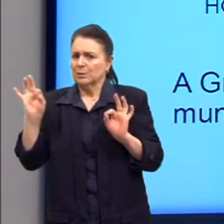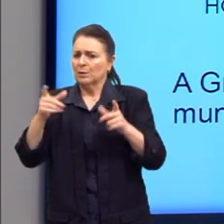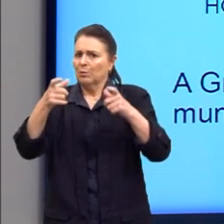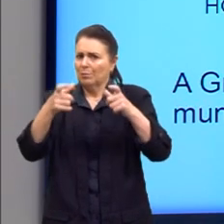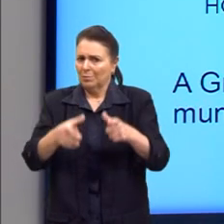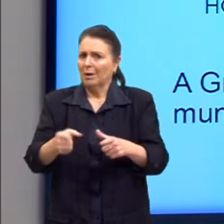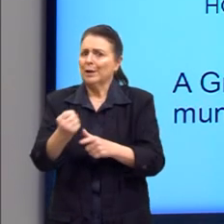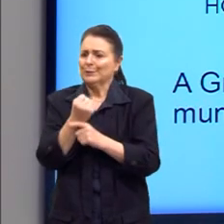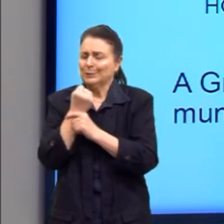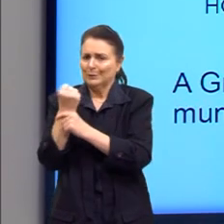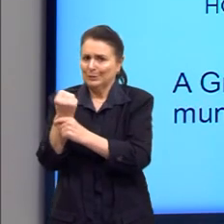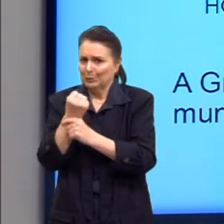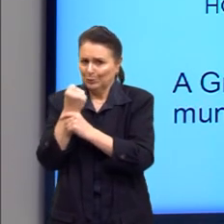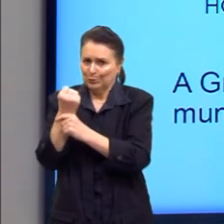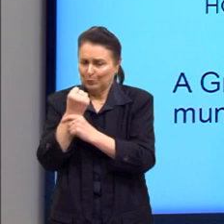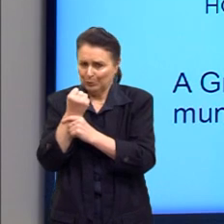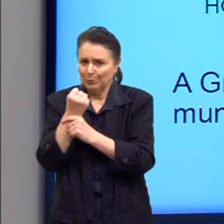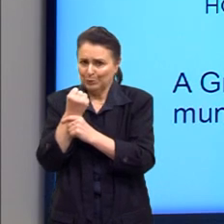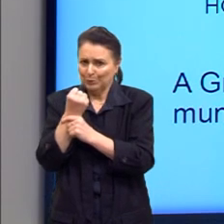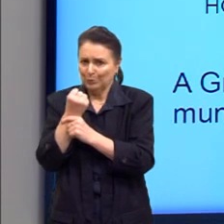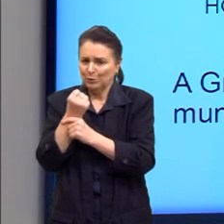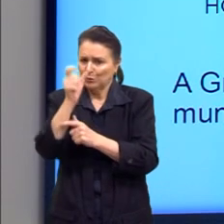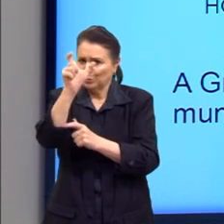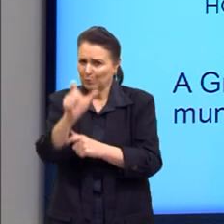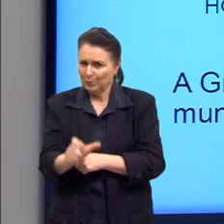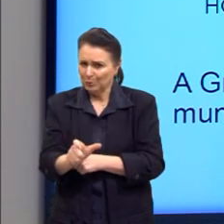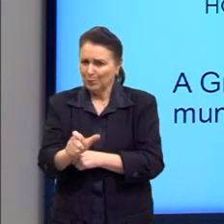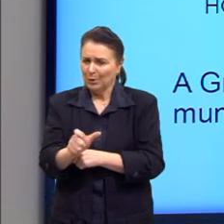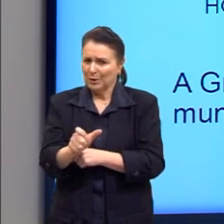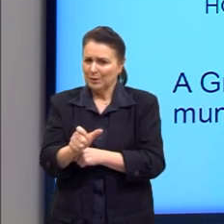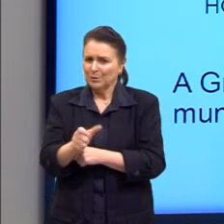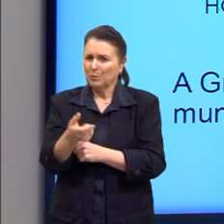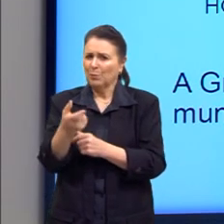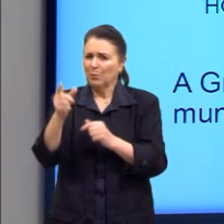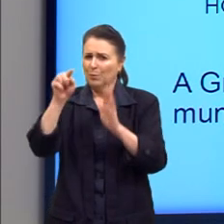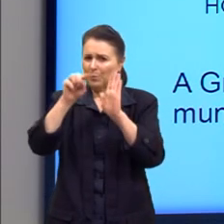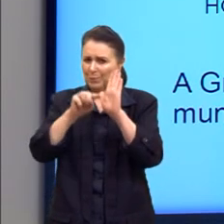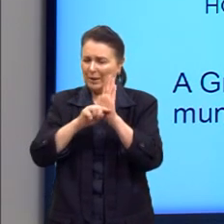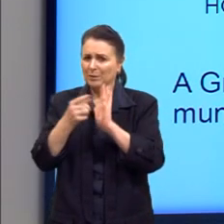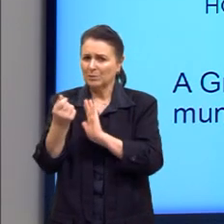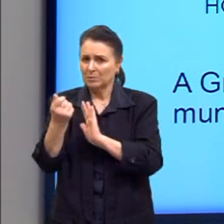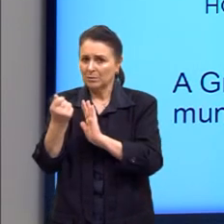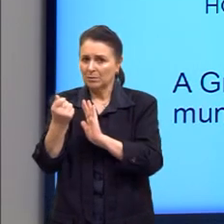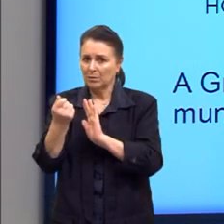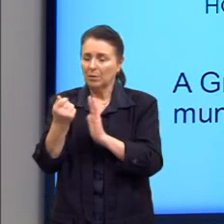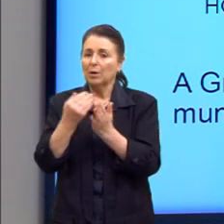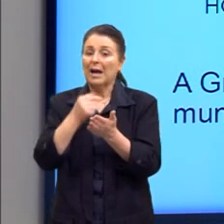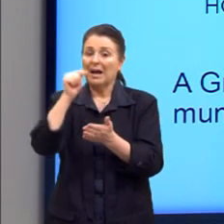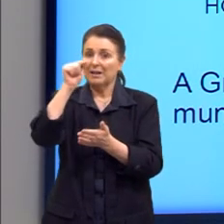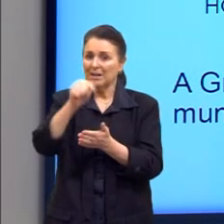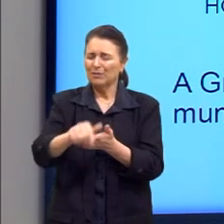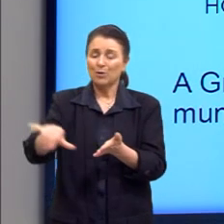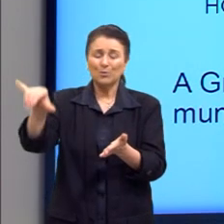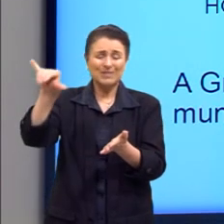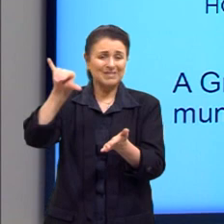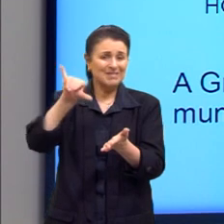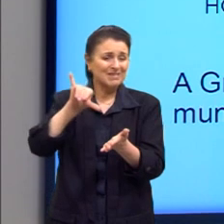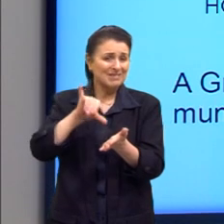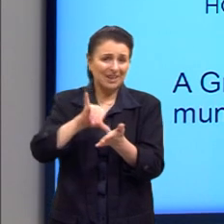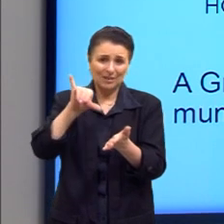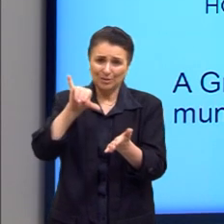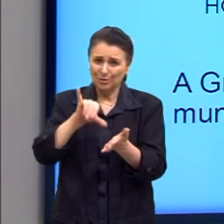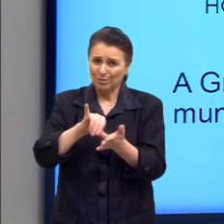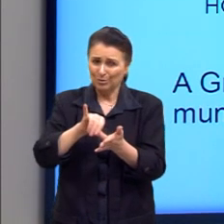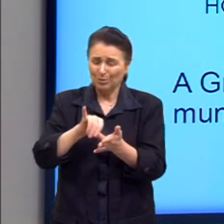das convulsões de continentes menos afortunados, se tornaram o epicentro deste que foi o maior terremoto global